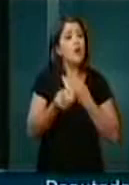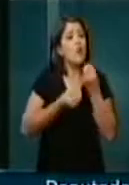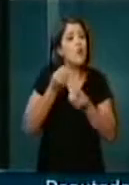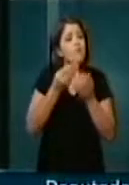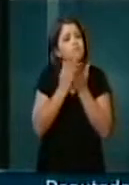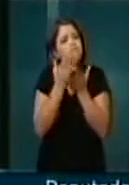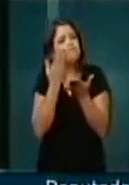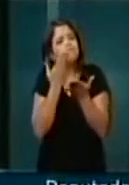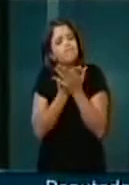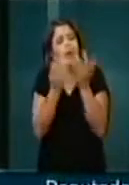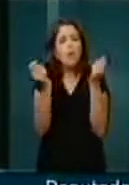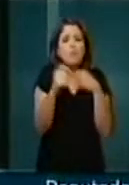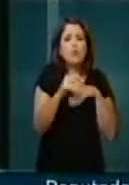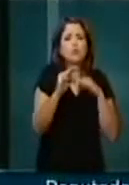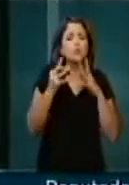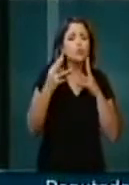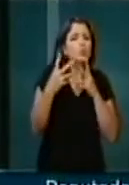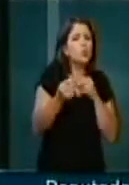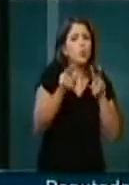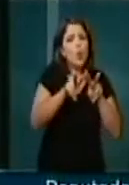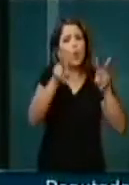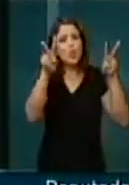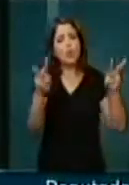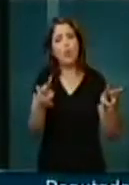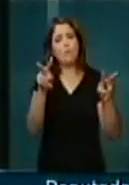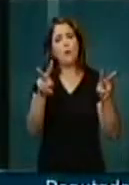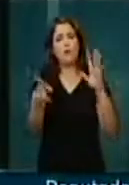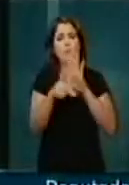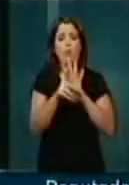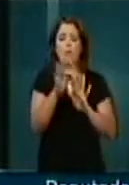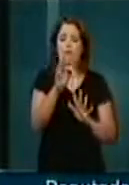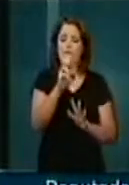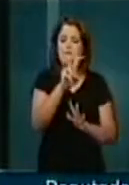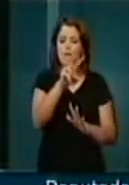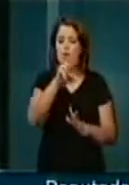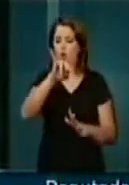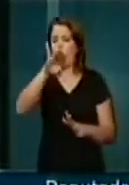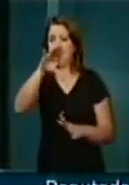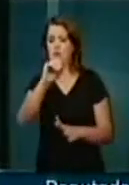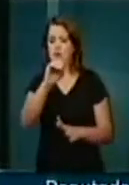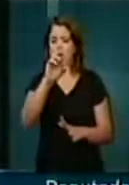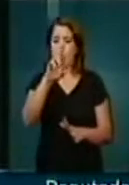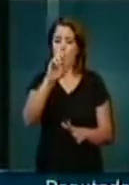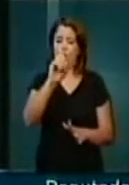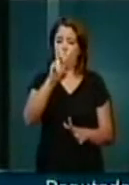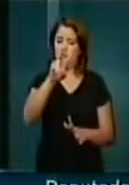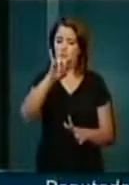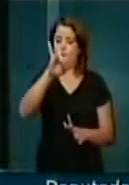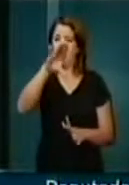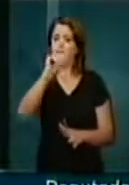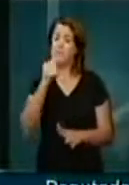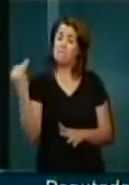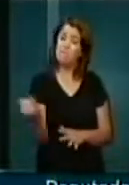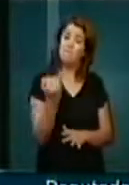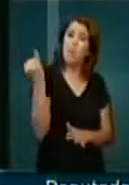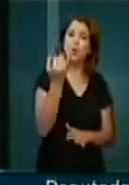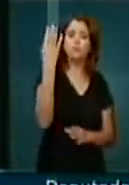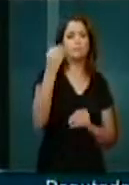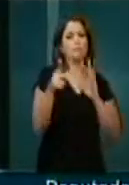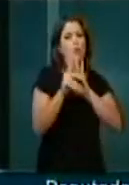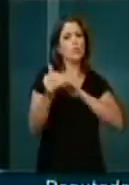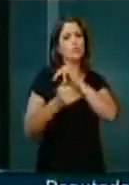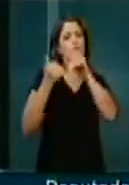possibilidade dessa duplicação dessa ferrovia, rodovia, que é de suma importância para o